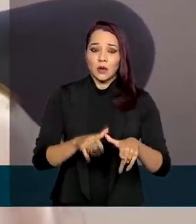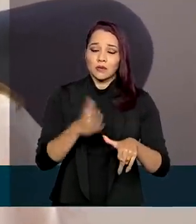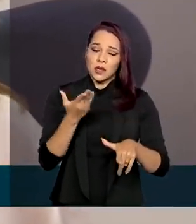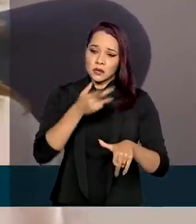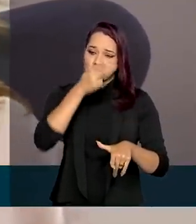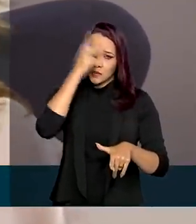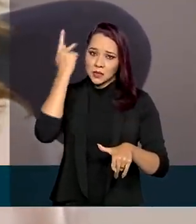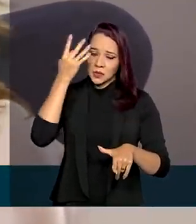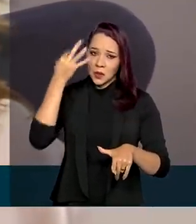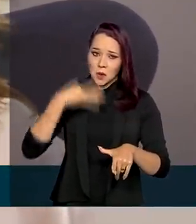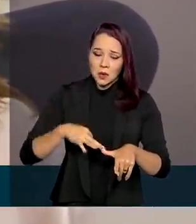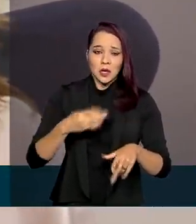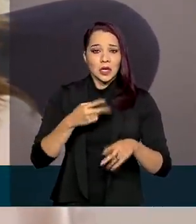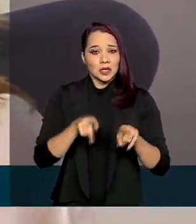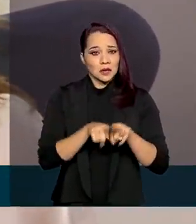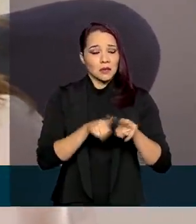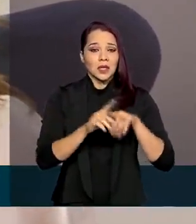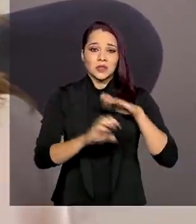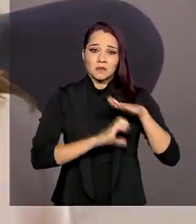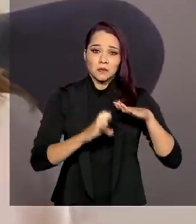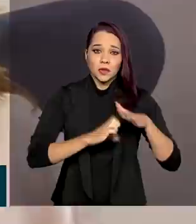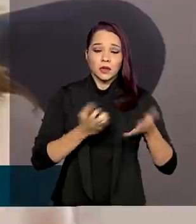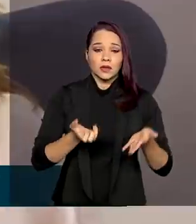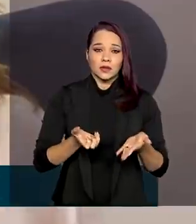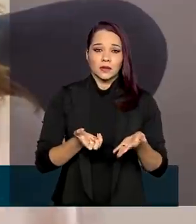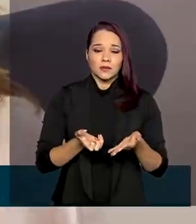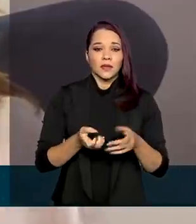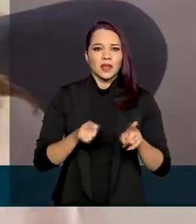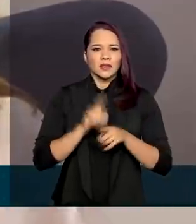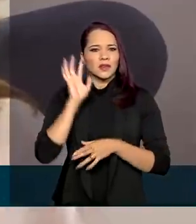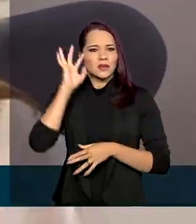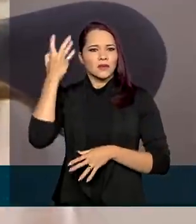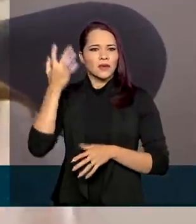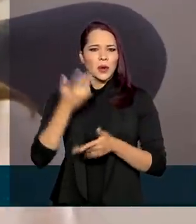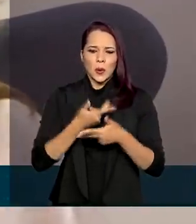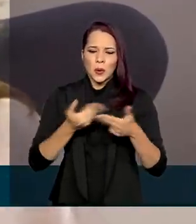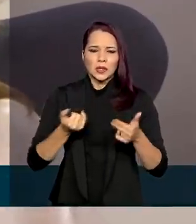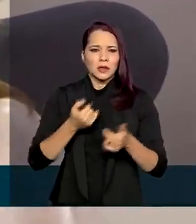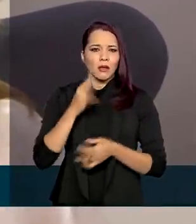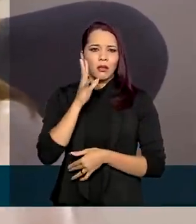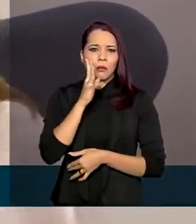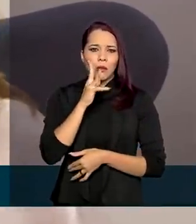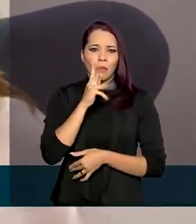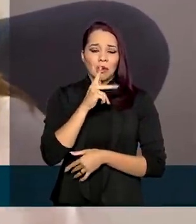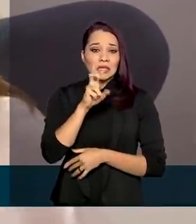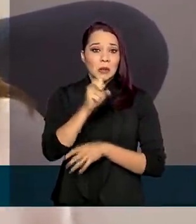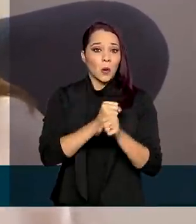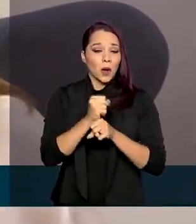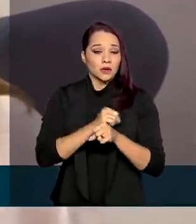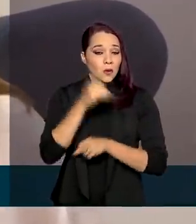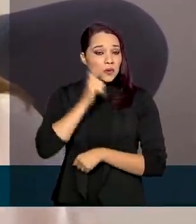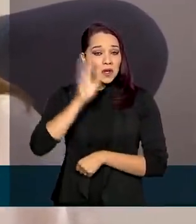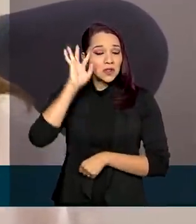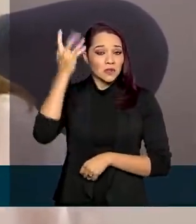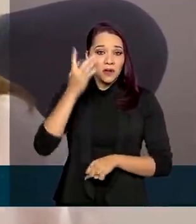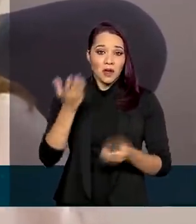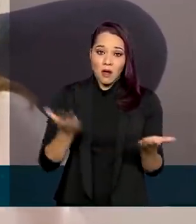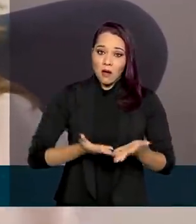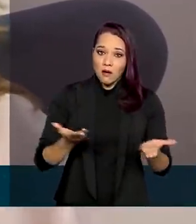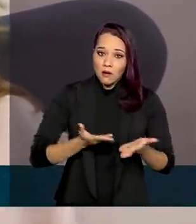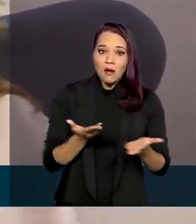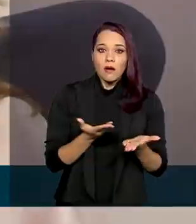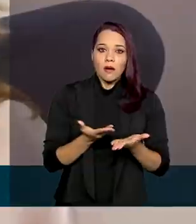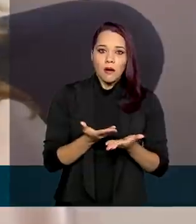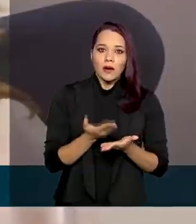física como na pessoa jurídica. E de resolver coisas que podem demorar aí cinco anos e que eu posso estar resolvendo agora,